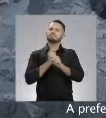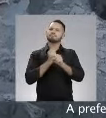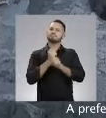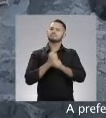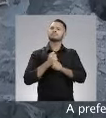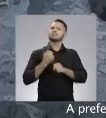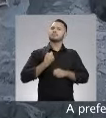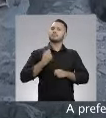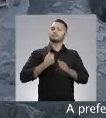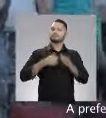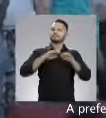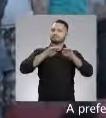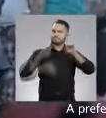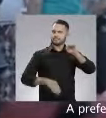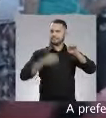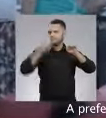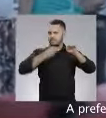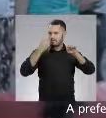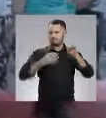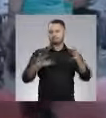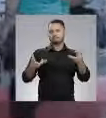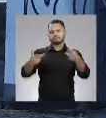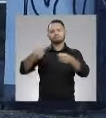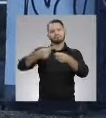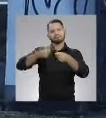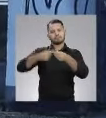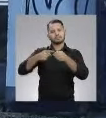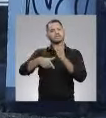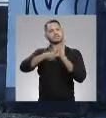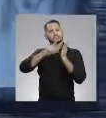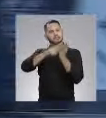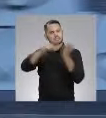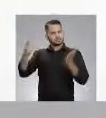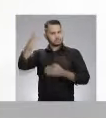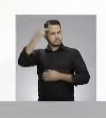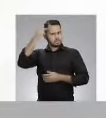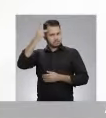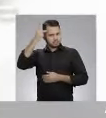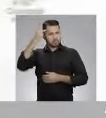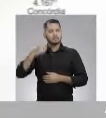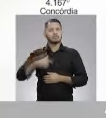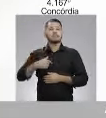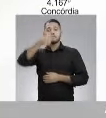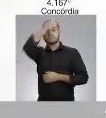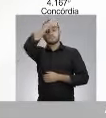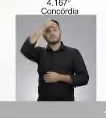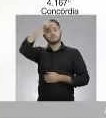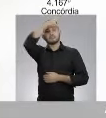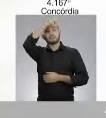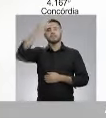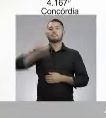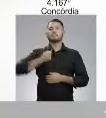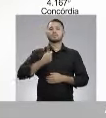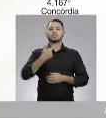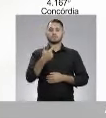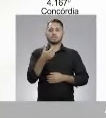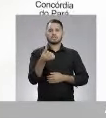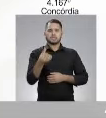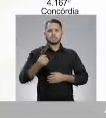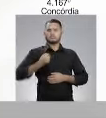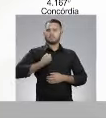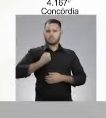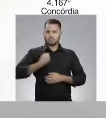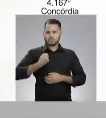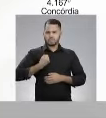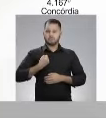foi reprovada no estudo sobre eficiência nos gastos em educação e saúde. A Prefeitura de Manaus foi considerada ineficiente